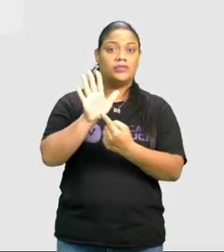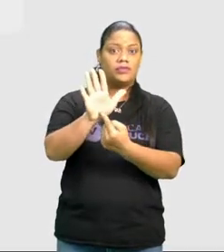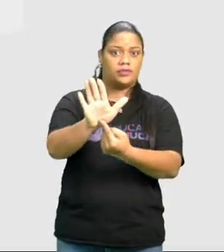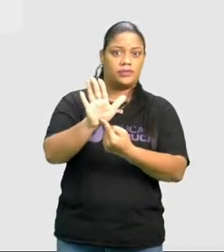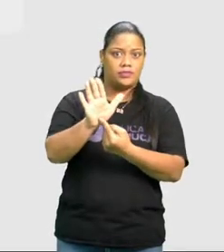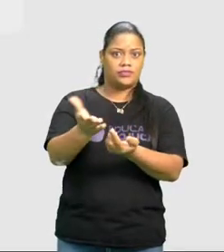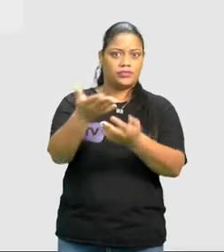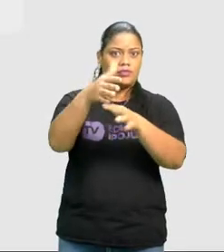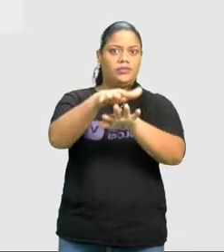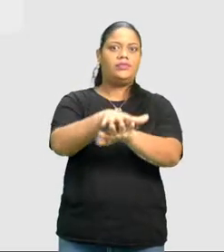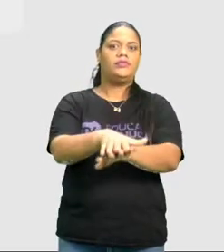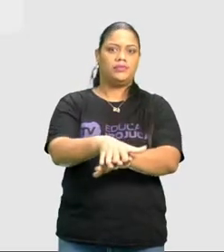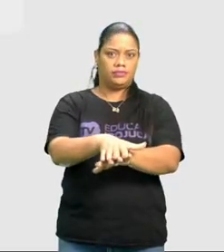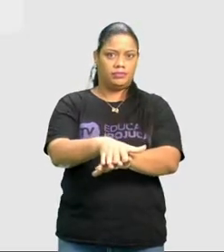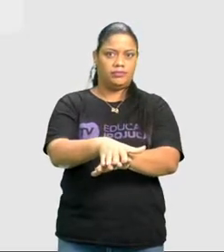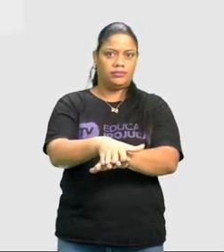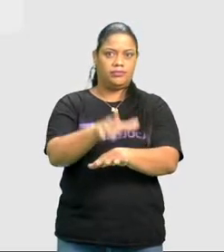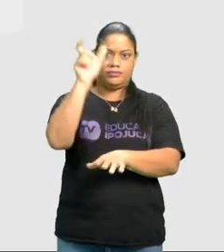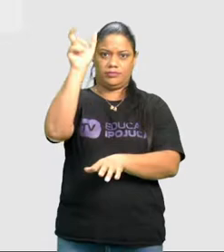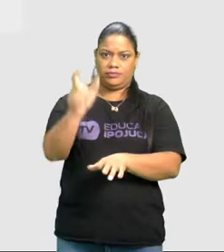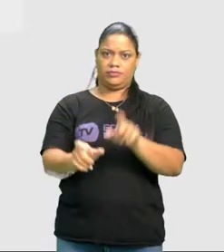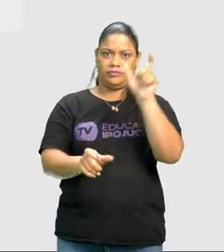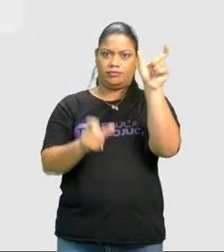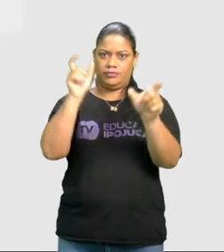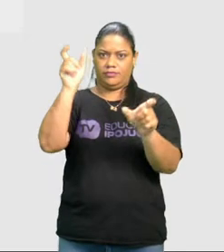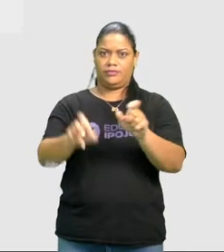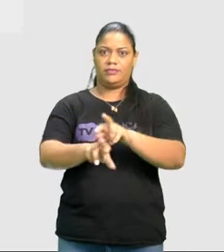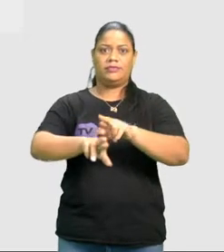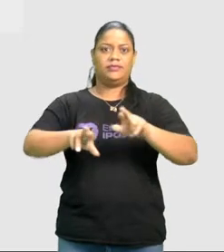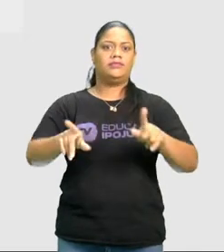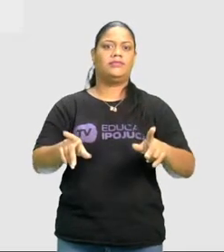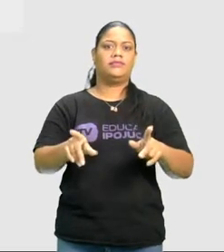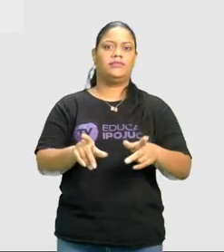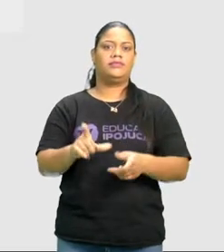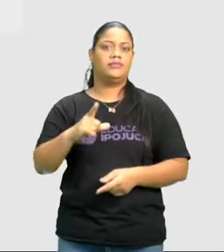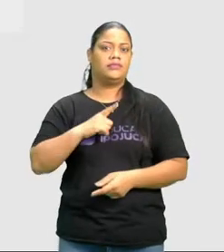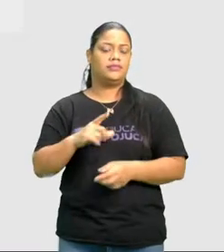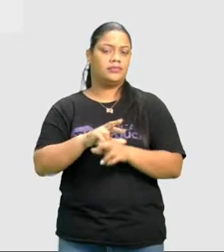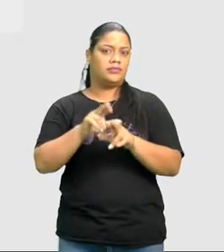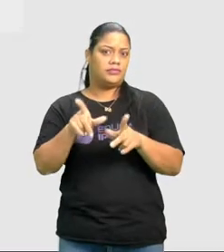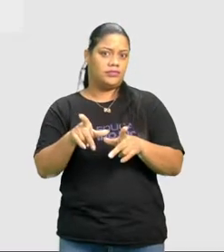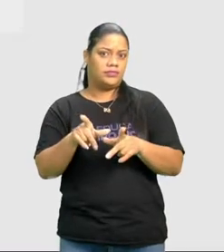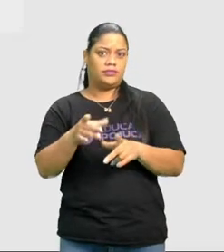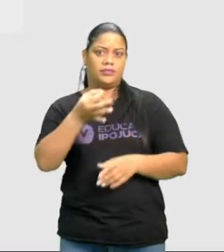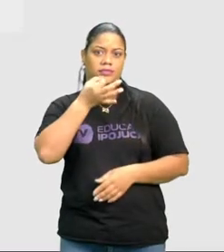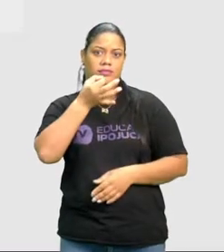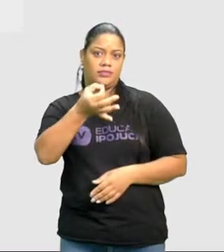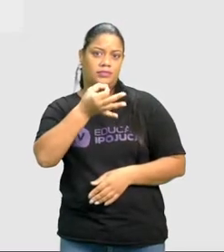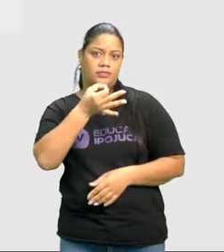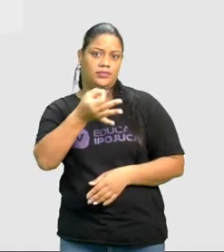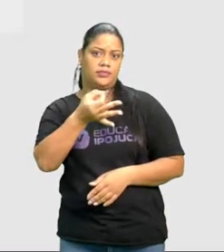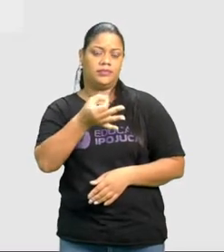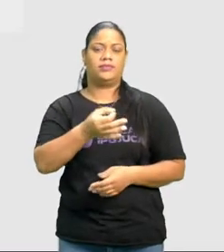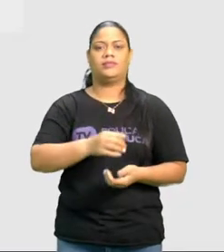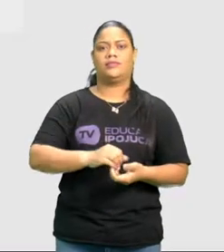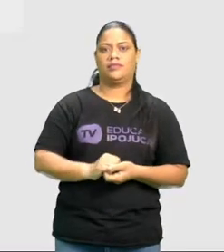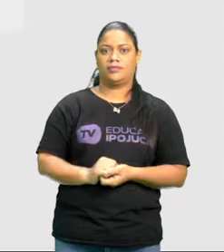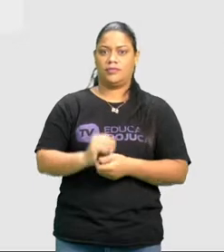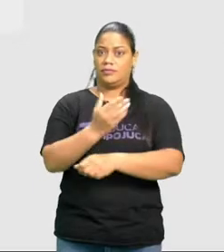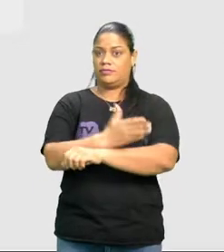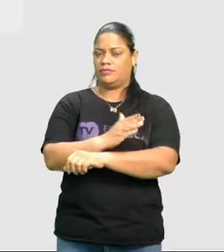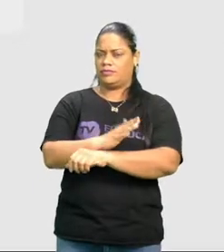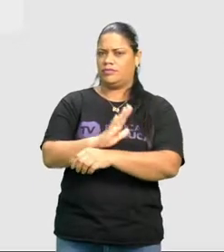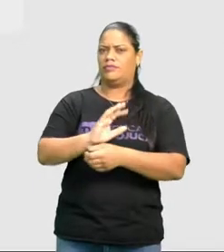intuito dentro dela, a questão de ser diferente. Existem diferenças de opiniões, de costumes,